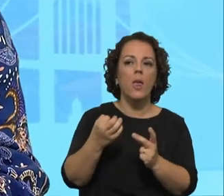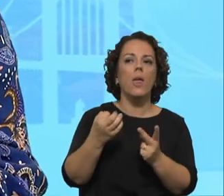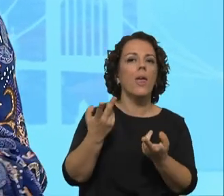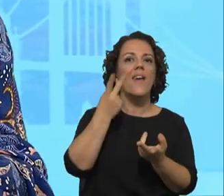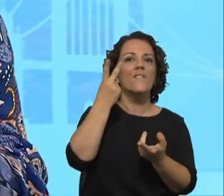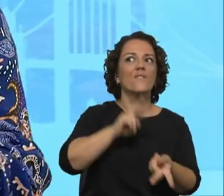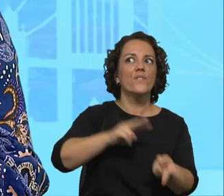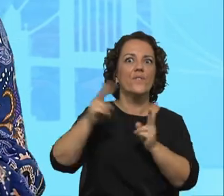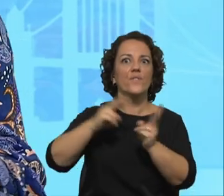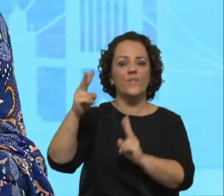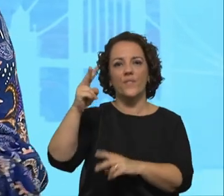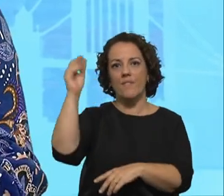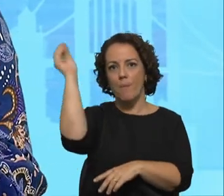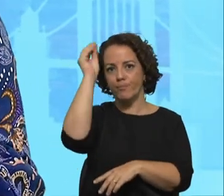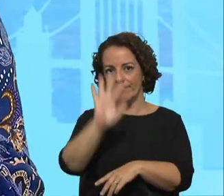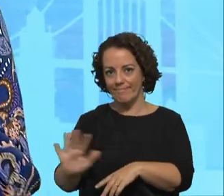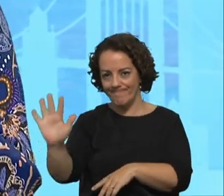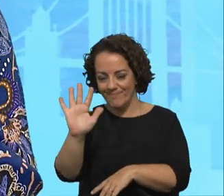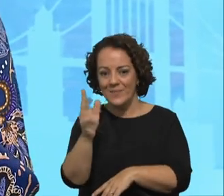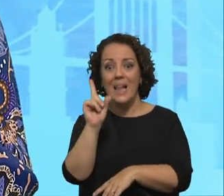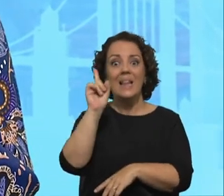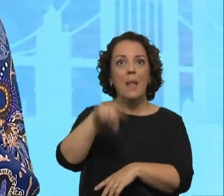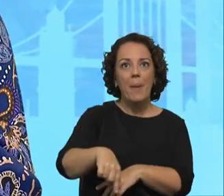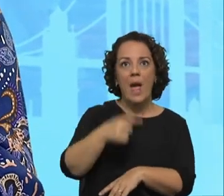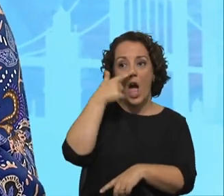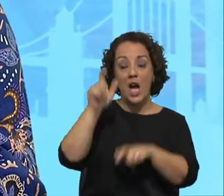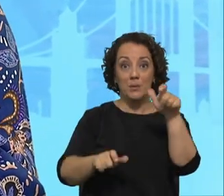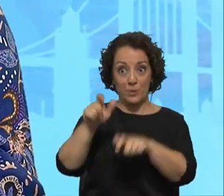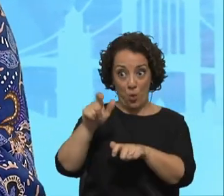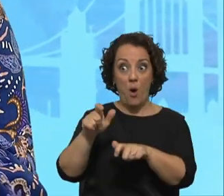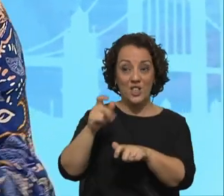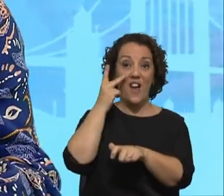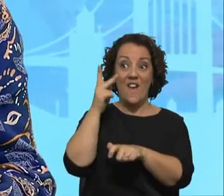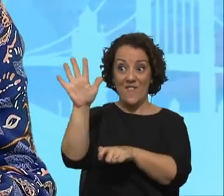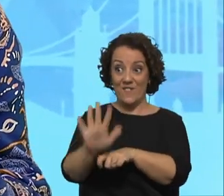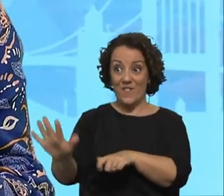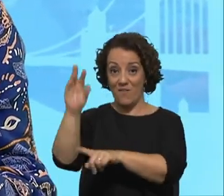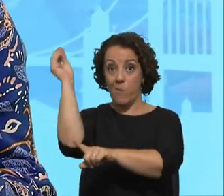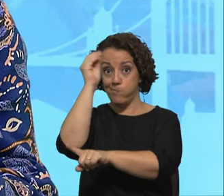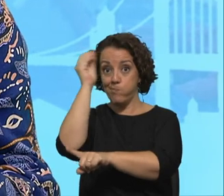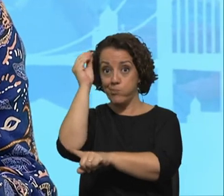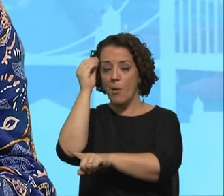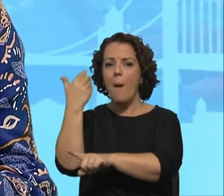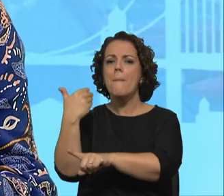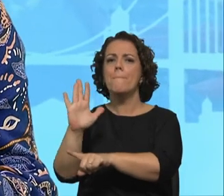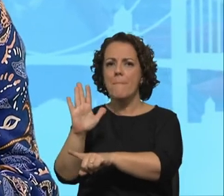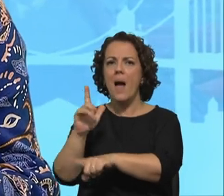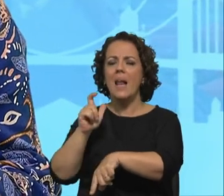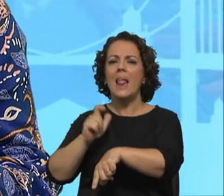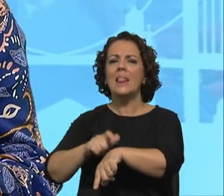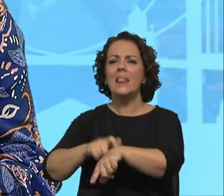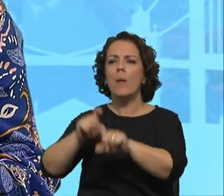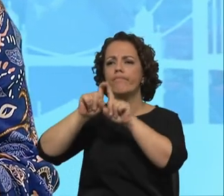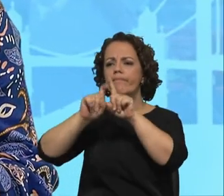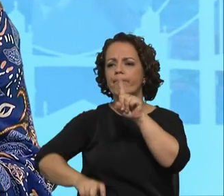e também porque há este duplo desafio que é, as pessoas vivem no meio rural mas 90% se calhar do seu tempo estão em meio cidadino.